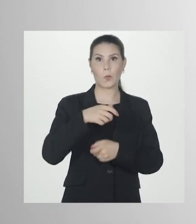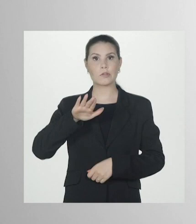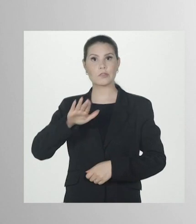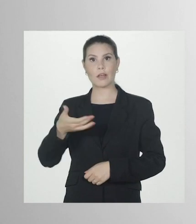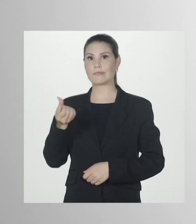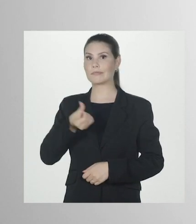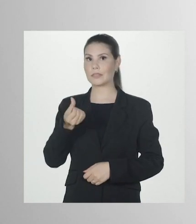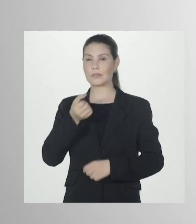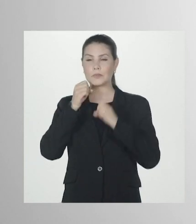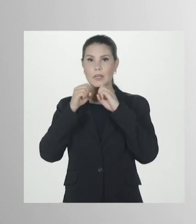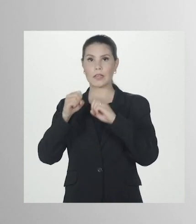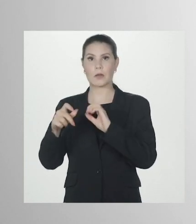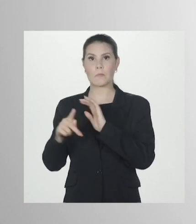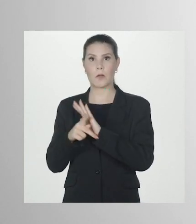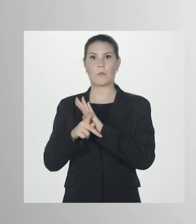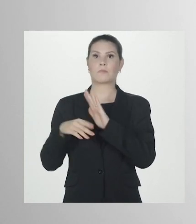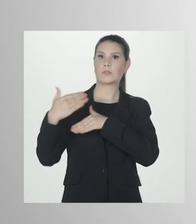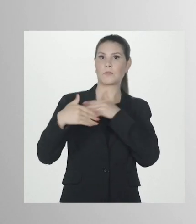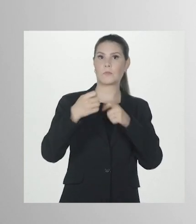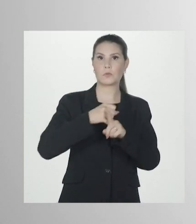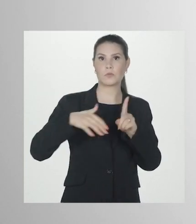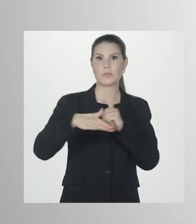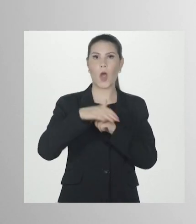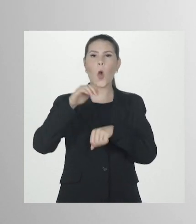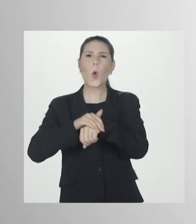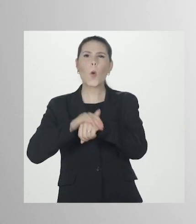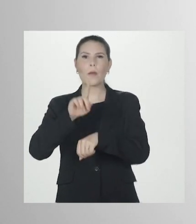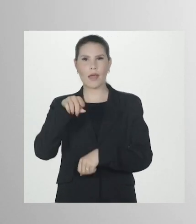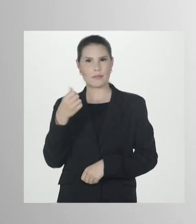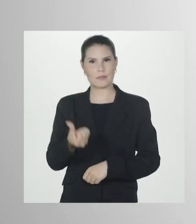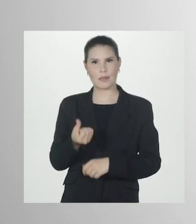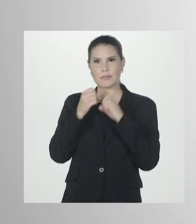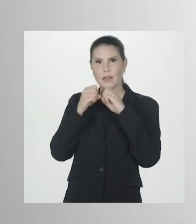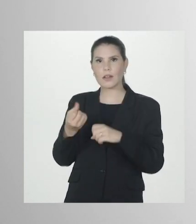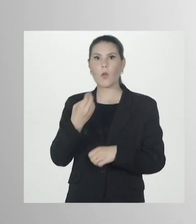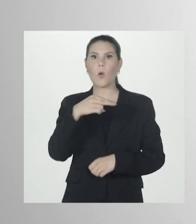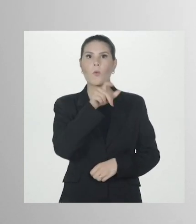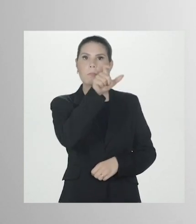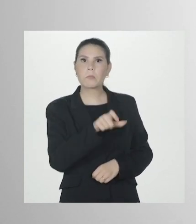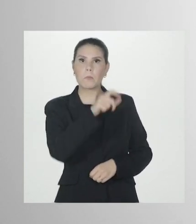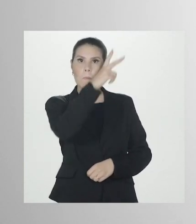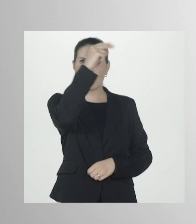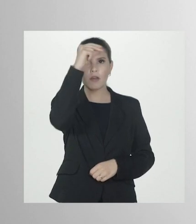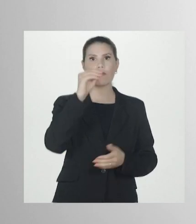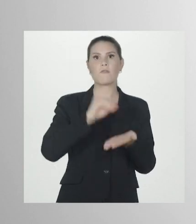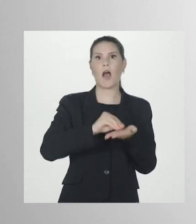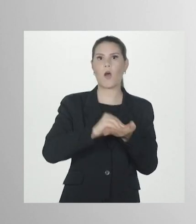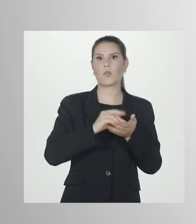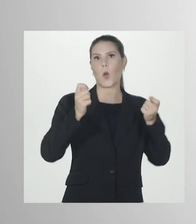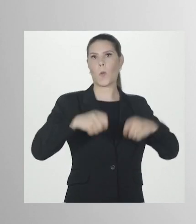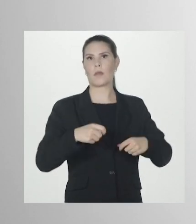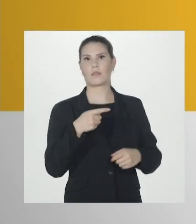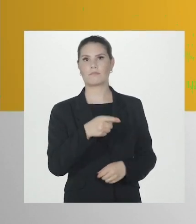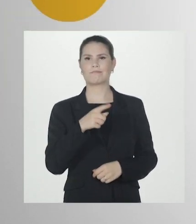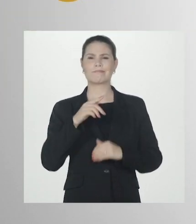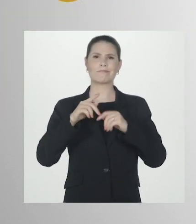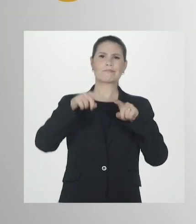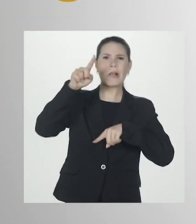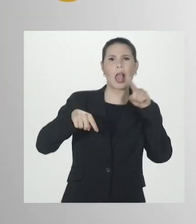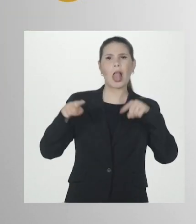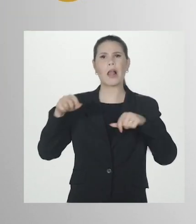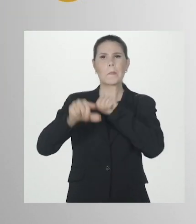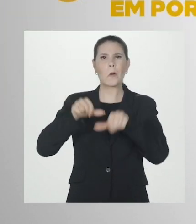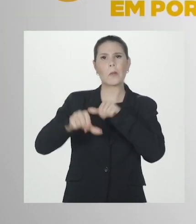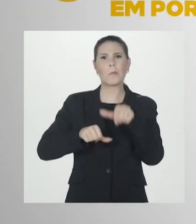secretário de desenvolvimento econômico. Estamos no sexto secretário de desenvolvimento social. A culpa é dos seis secretários ou do incompetente do prefeito.